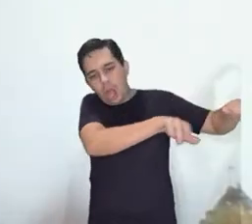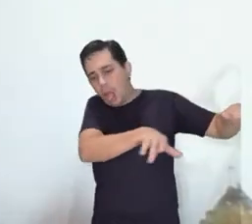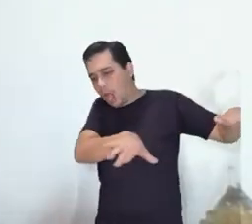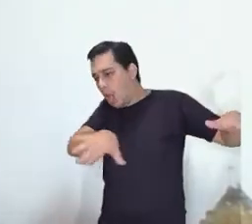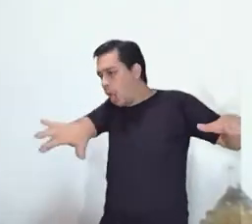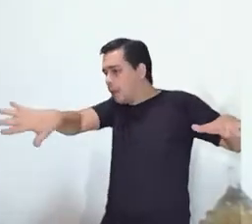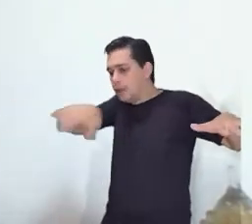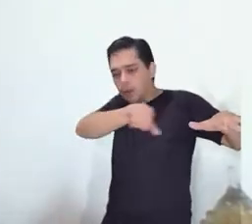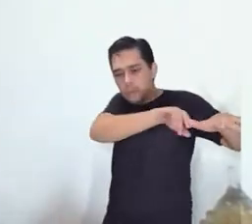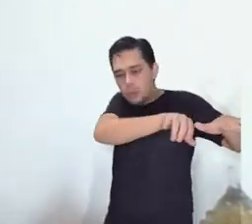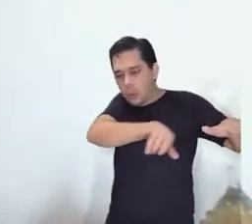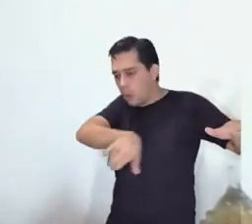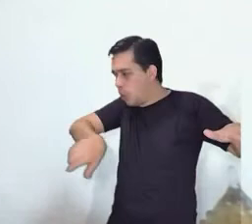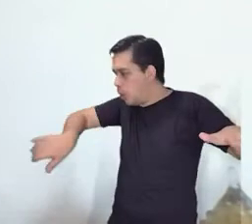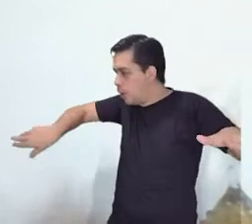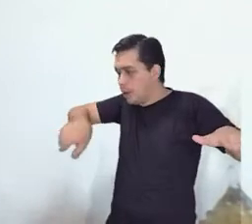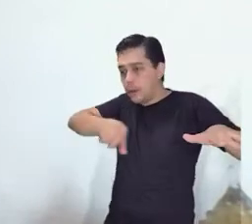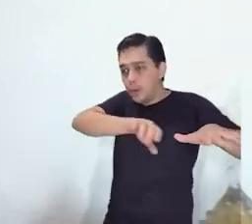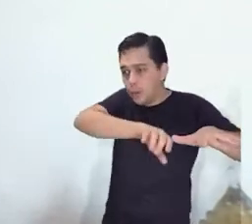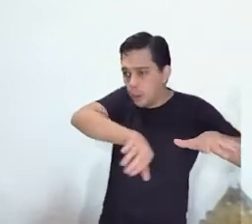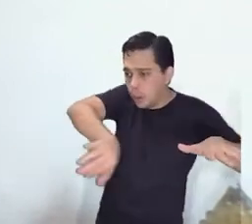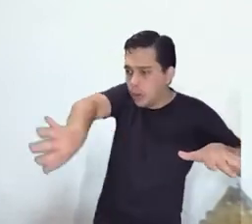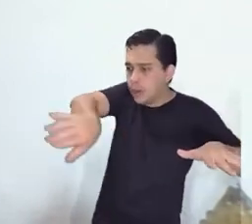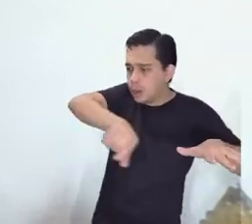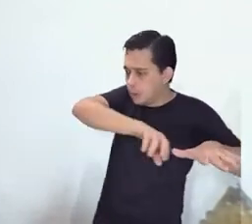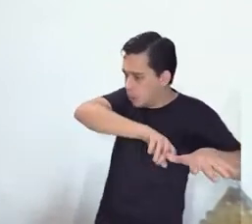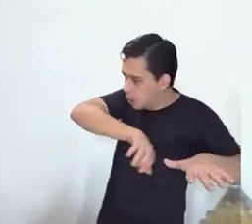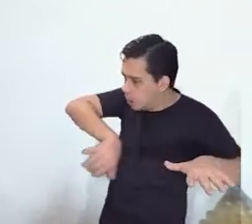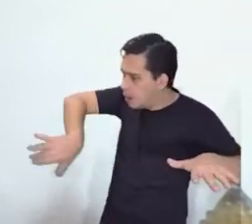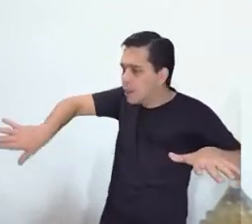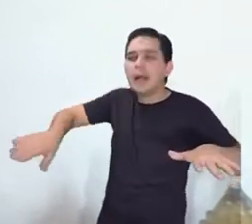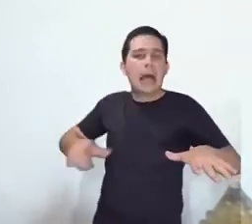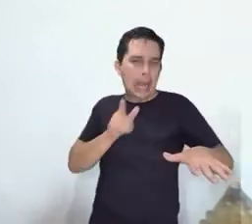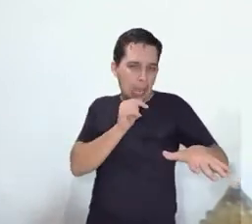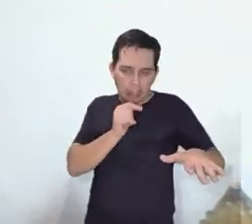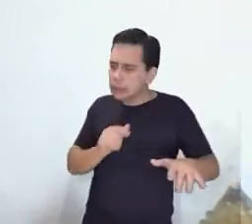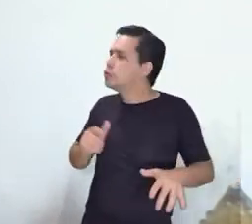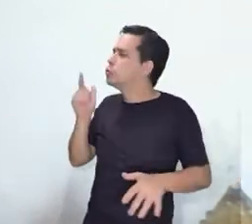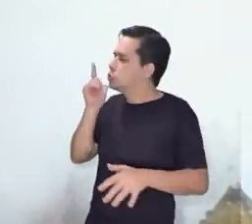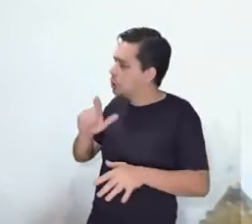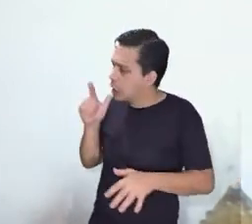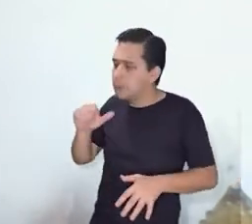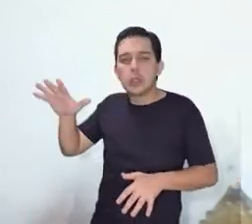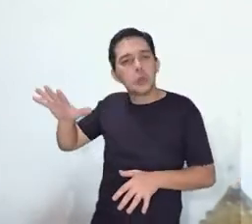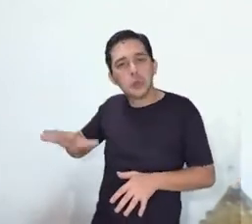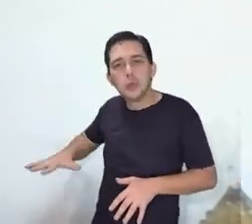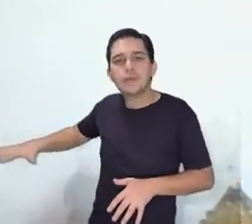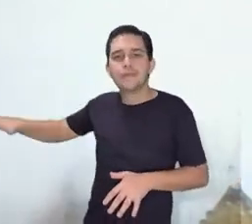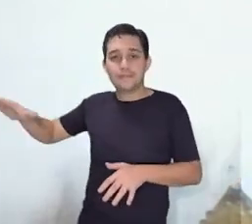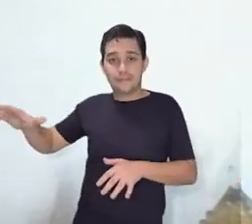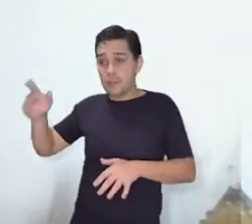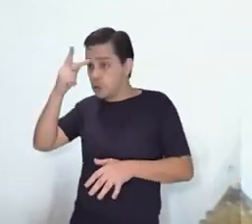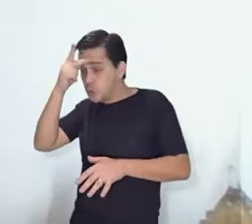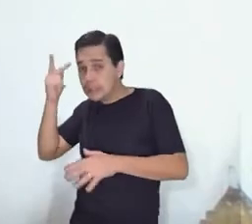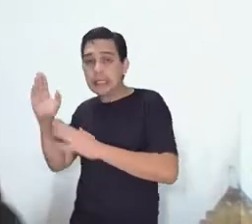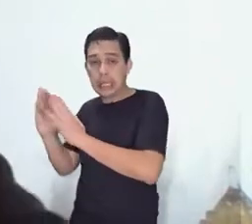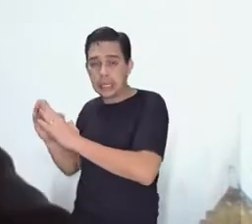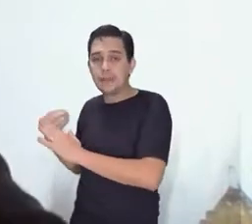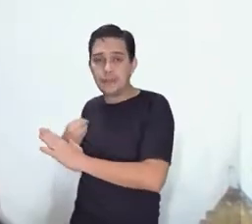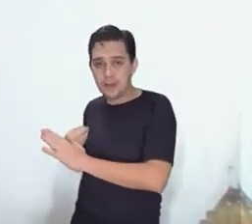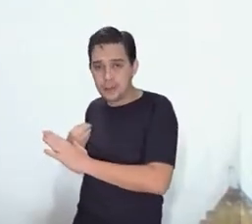população flutuante que frequenta essa região, já que é uma região que recebe bastante turistas e veranistas,